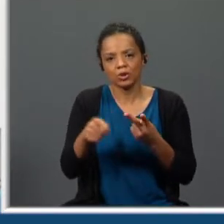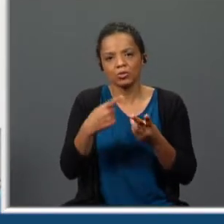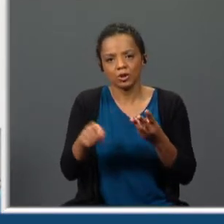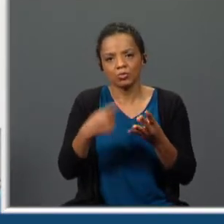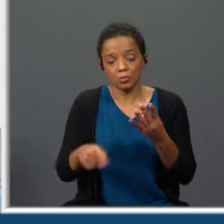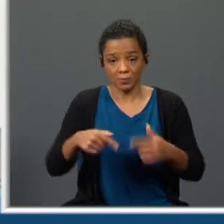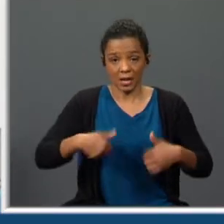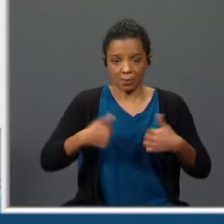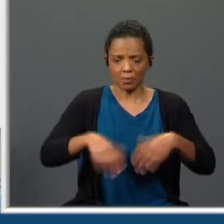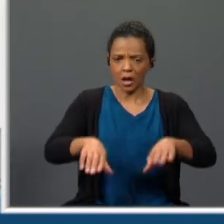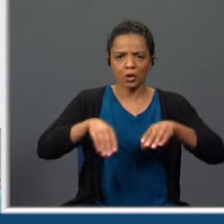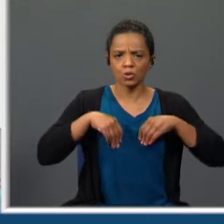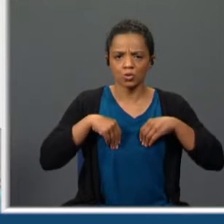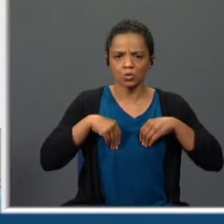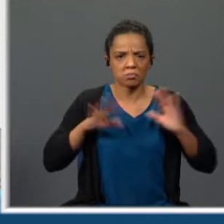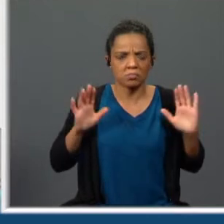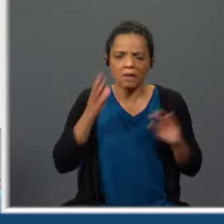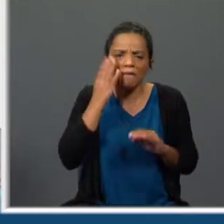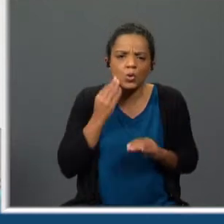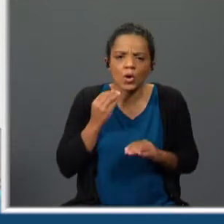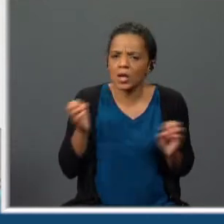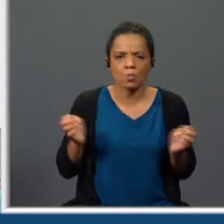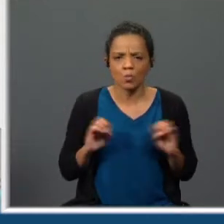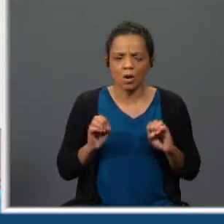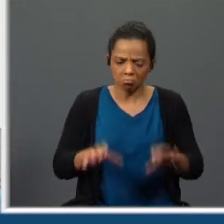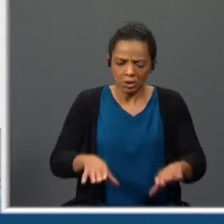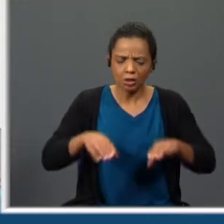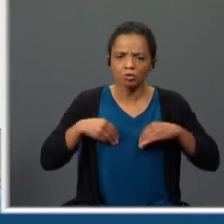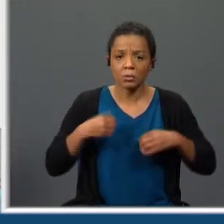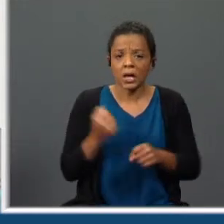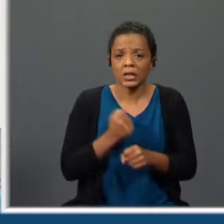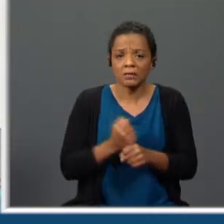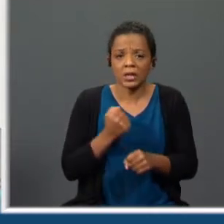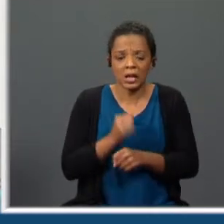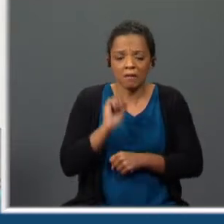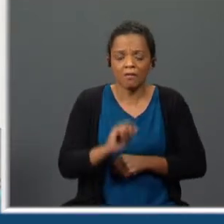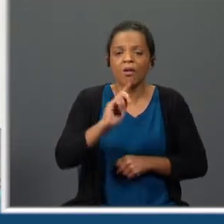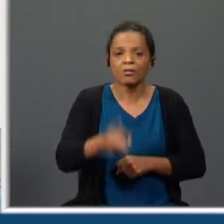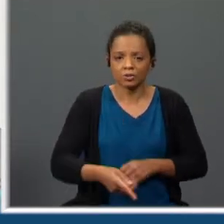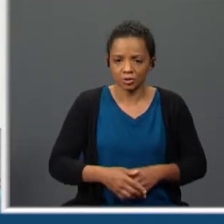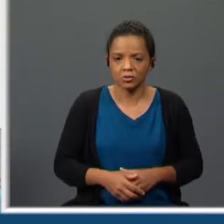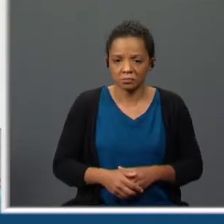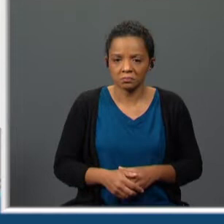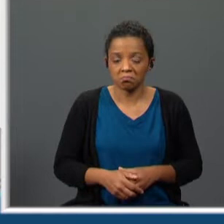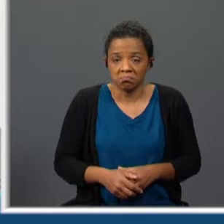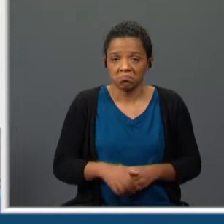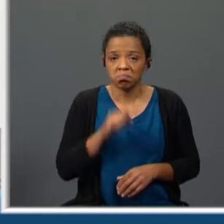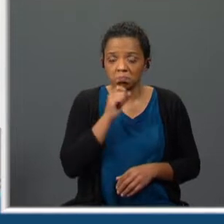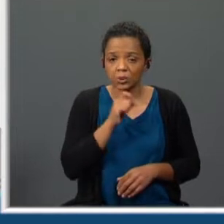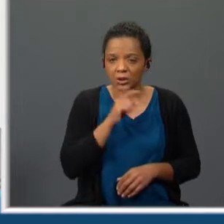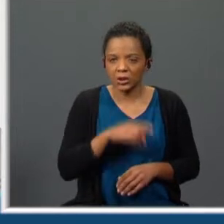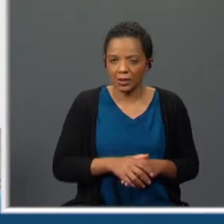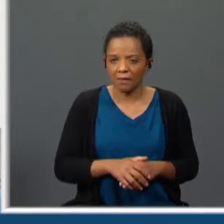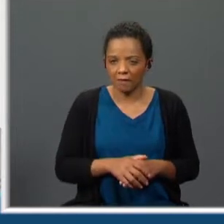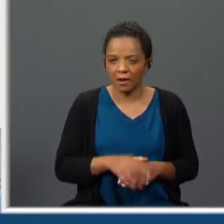assume sem qualquer pudor sem ter vergonha nenhuma a atividade a que se dedicava se calhar tem ali